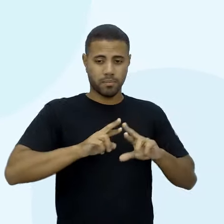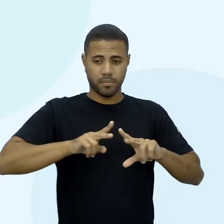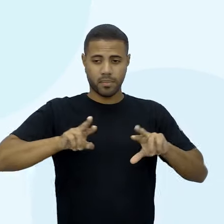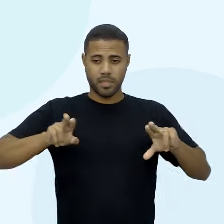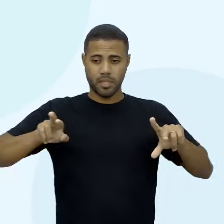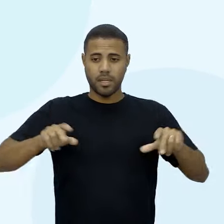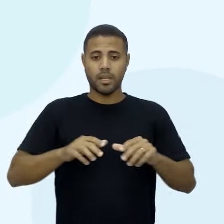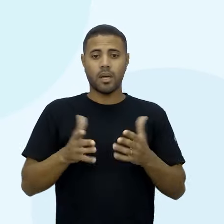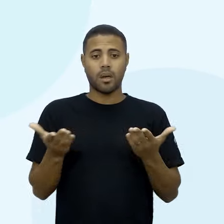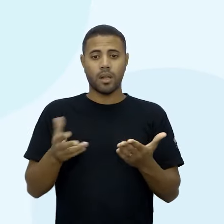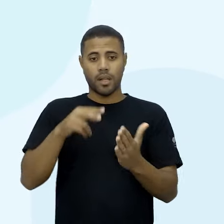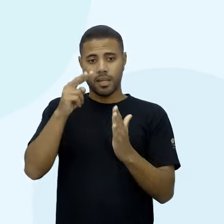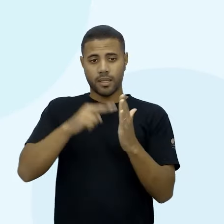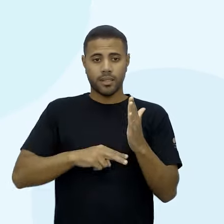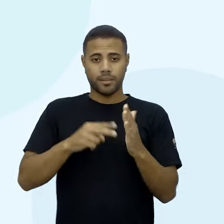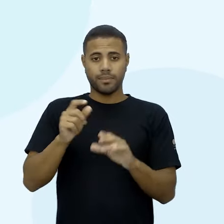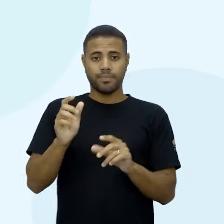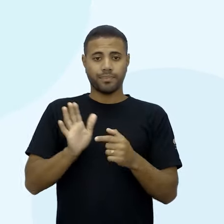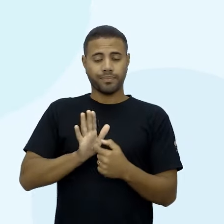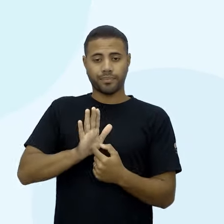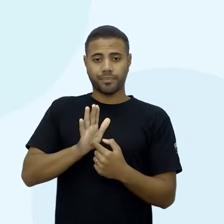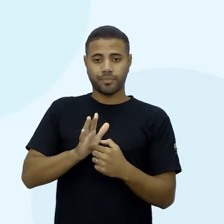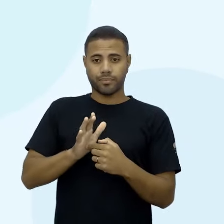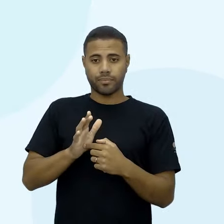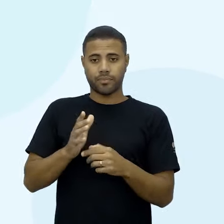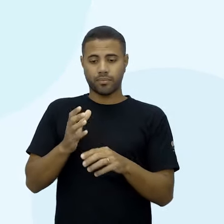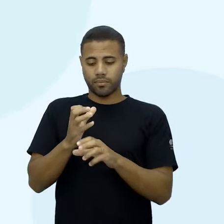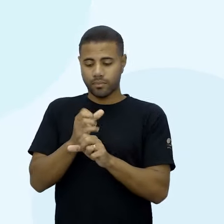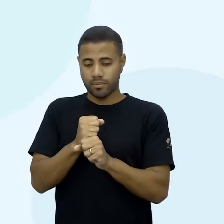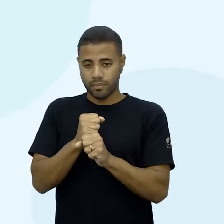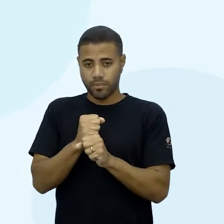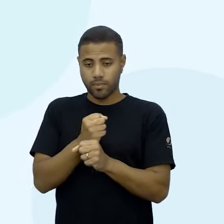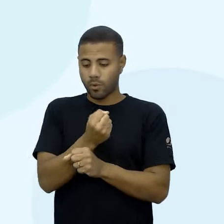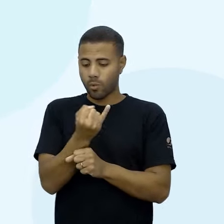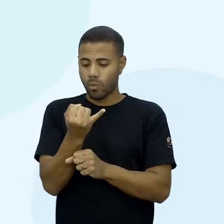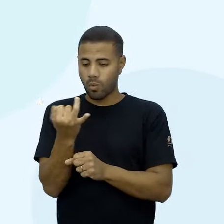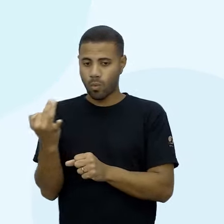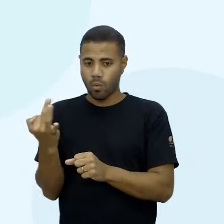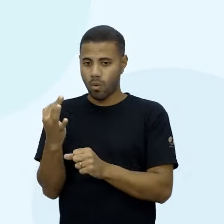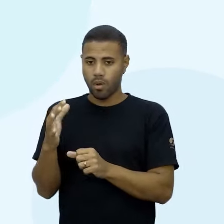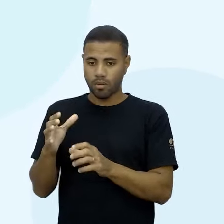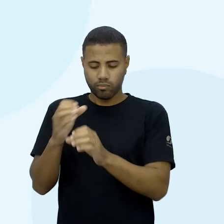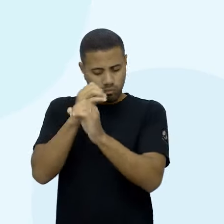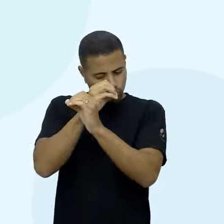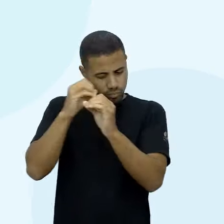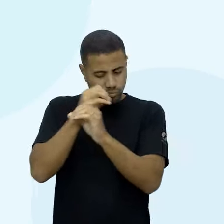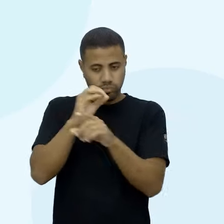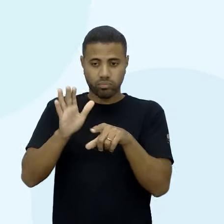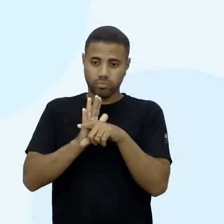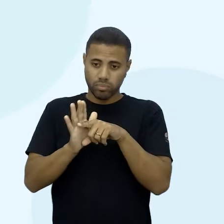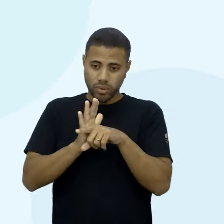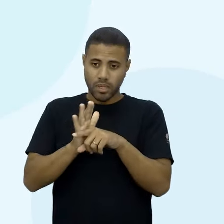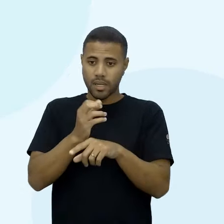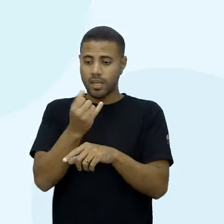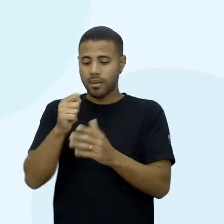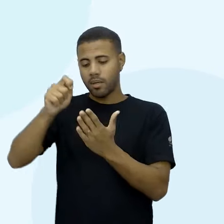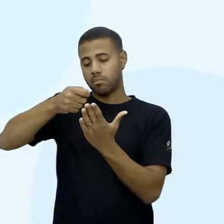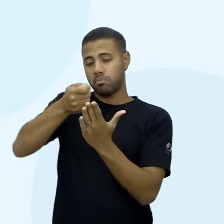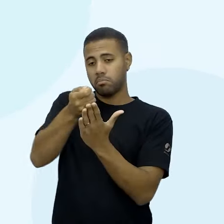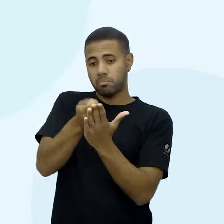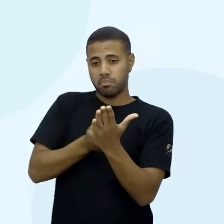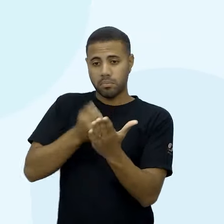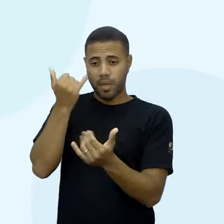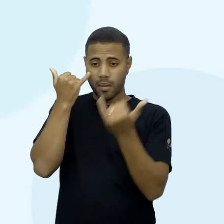Então, vou fazer a leitura para vocês. Determina o tamanho da amostra necessária para a realização de uma pesquisa sobre os casos de dengue